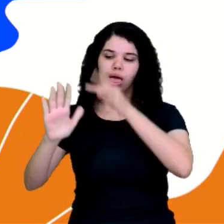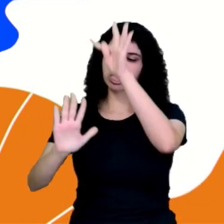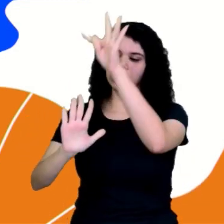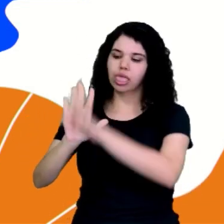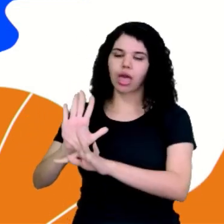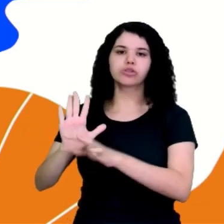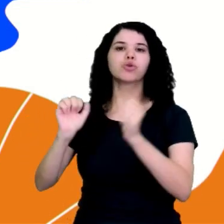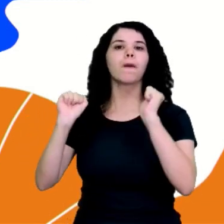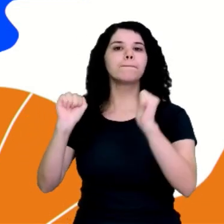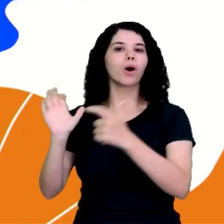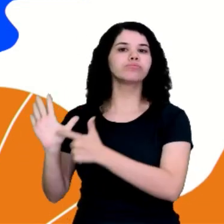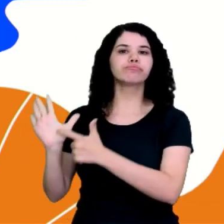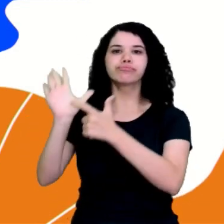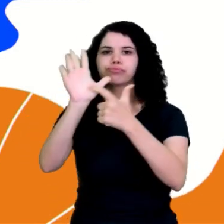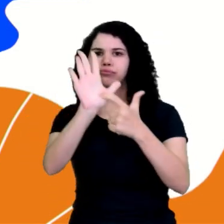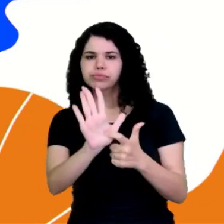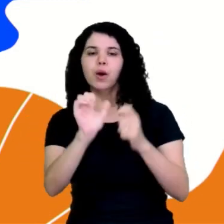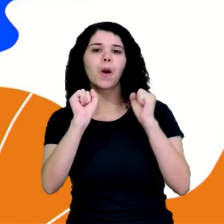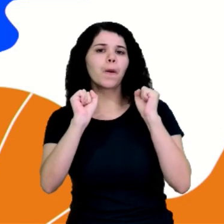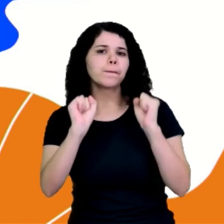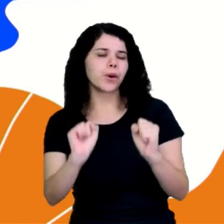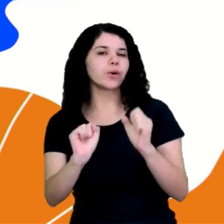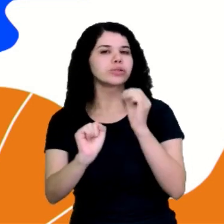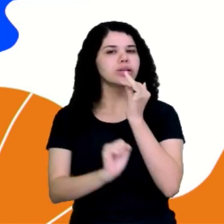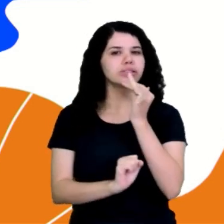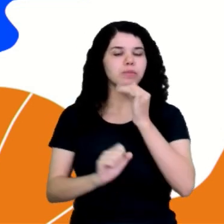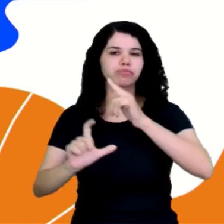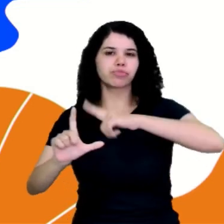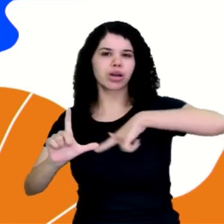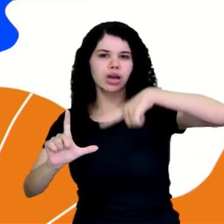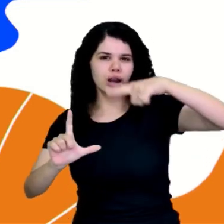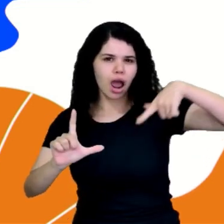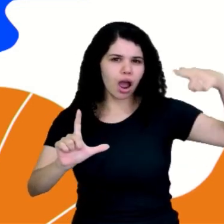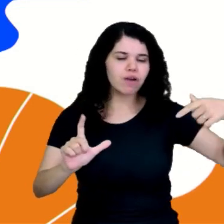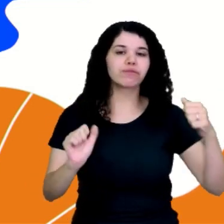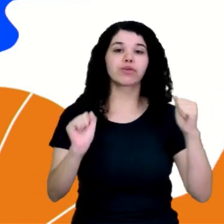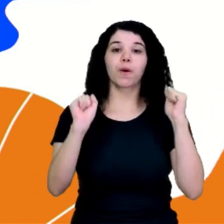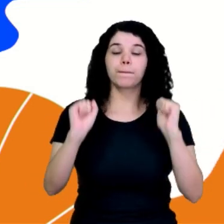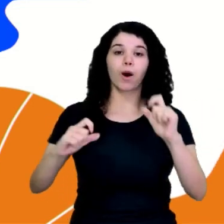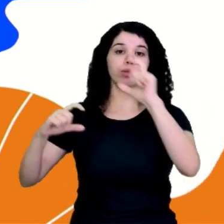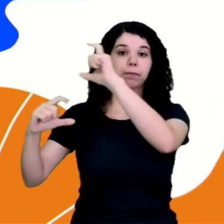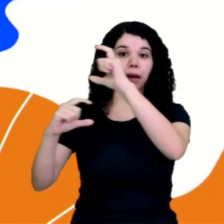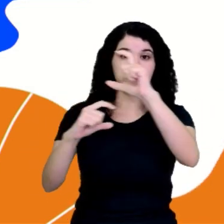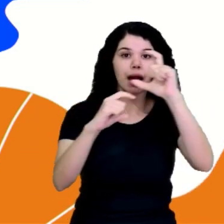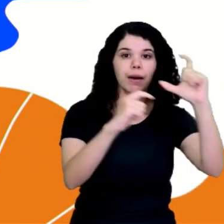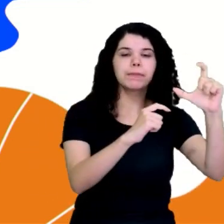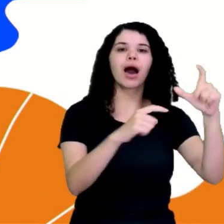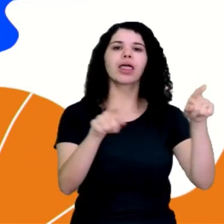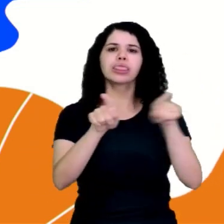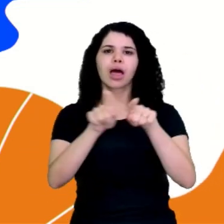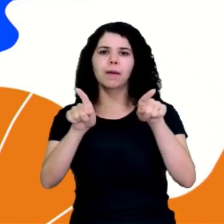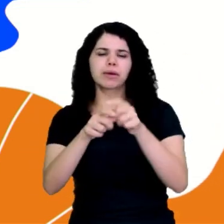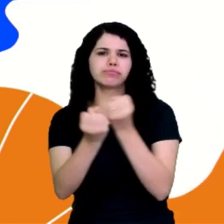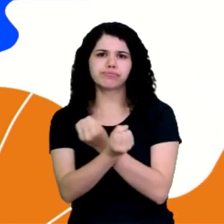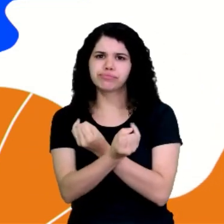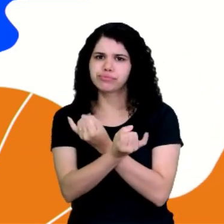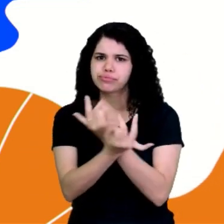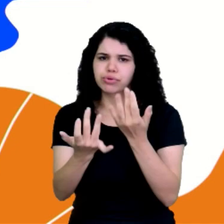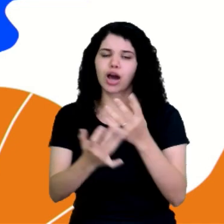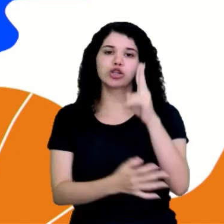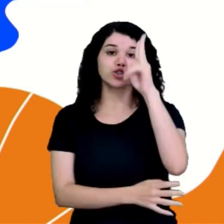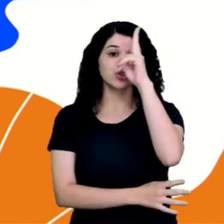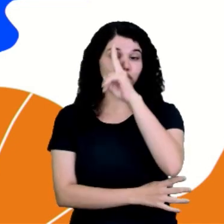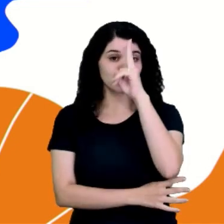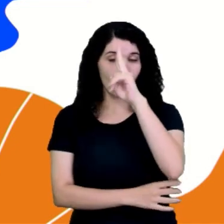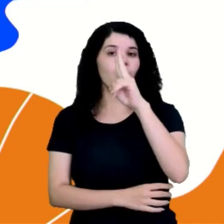se apresentar? O texto pode se apresentar através de um gráfico, através de uma charge, através de um cartoon, através de uma história